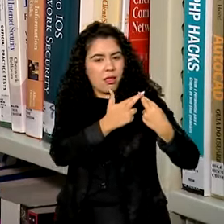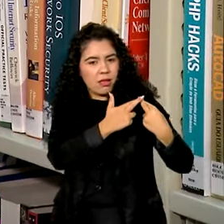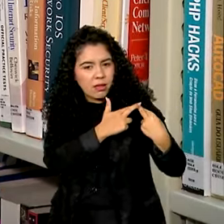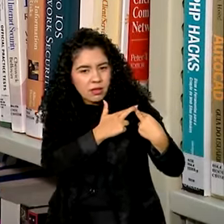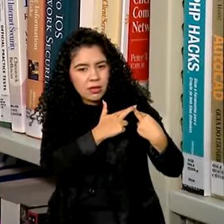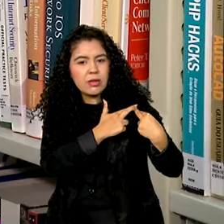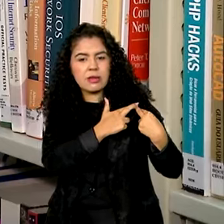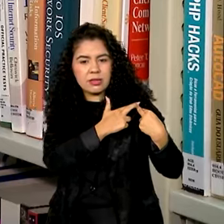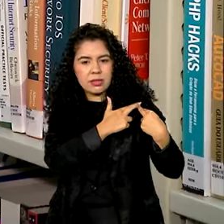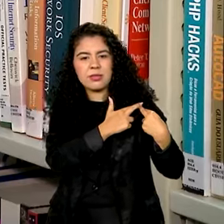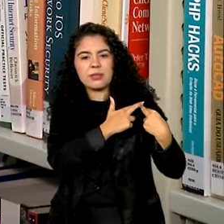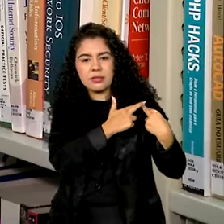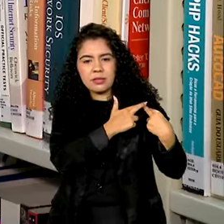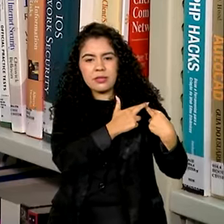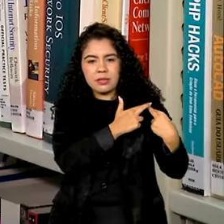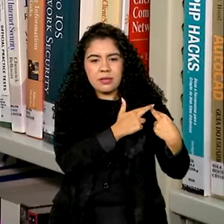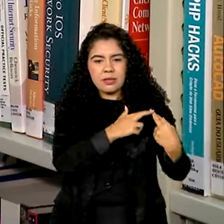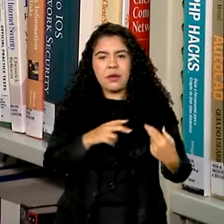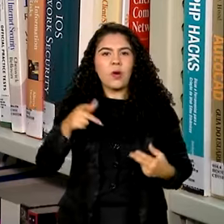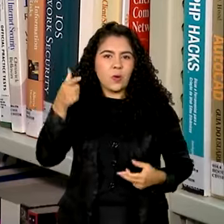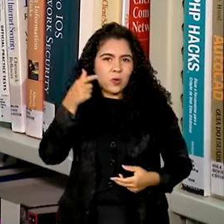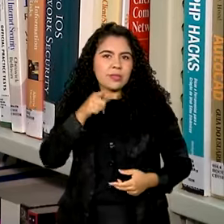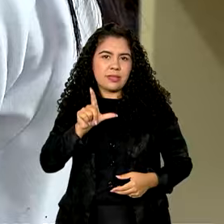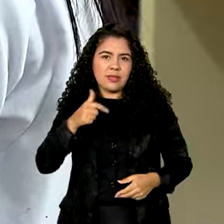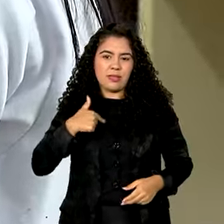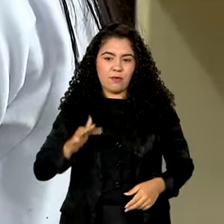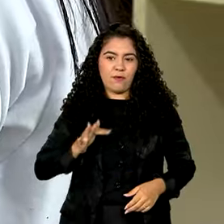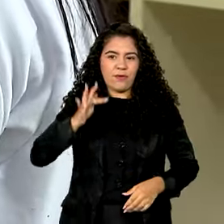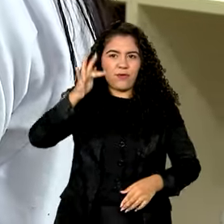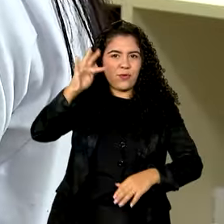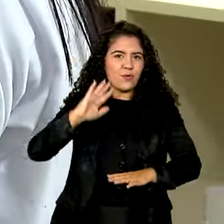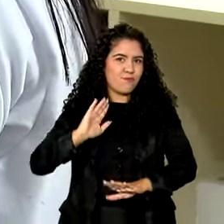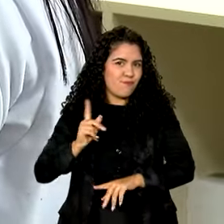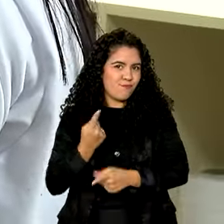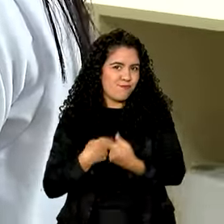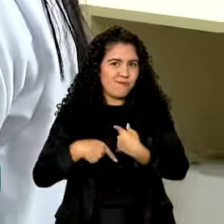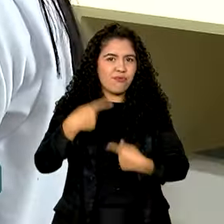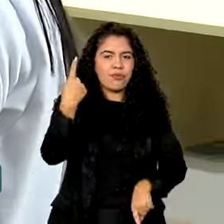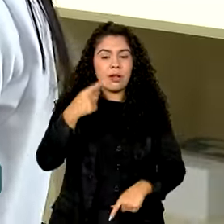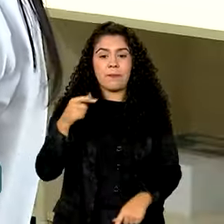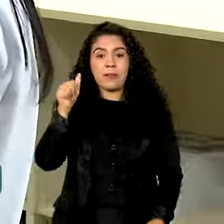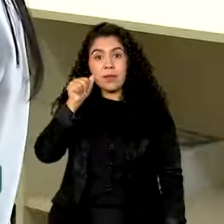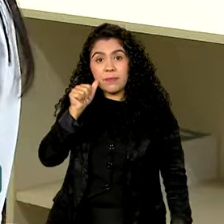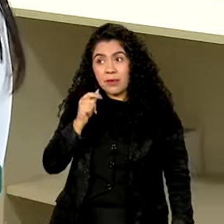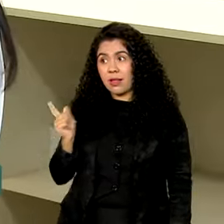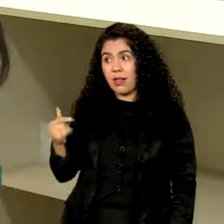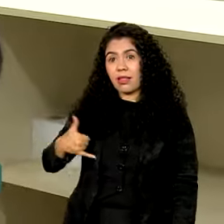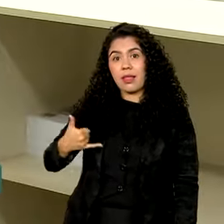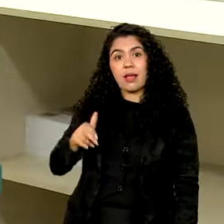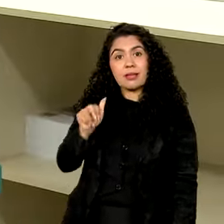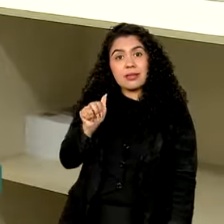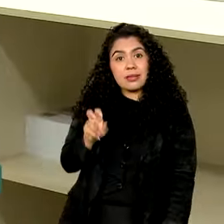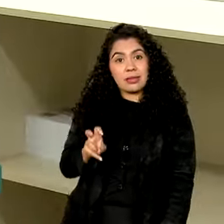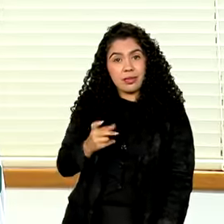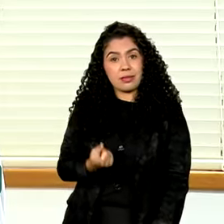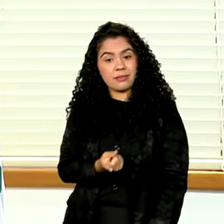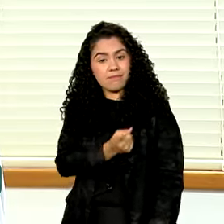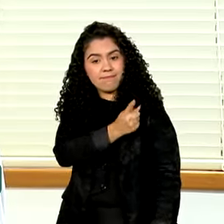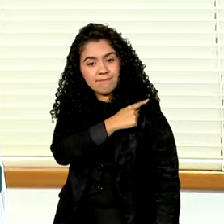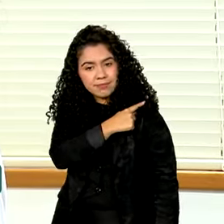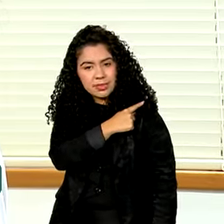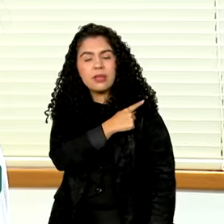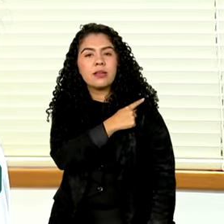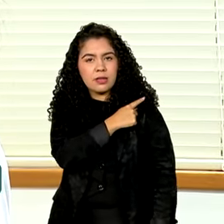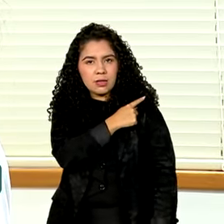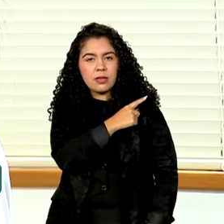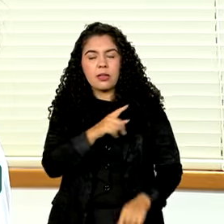que vai me levar a ser uma grande pessoa lá fora. Evelyn tem 15 anos e está no primeiro ano do ensino médio. Além